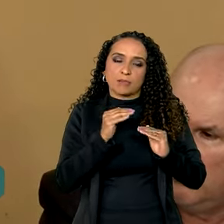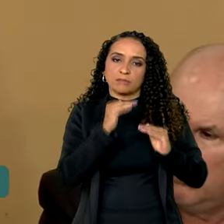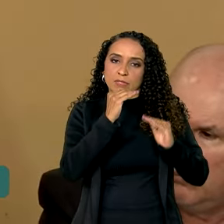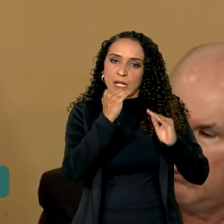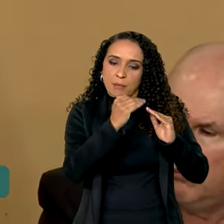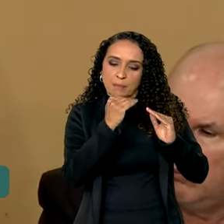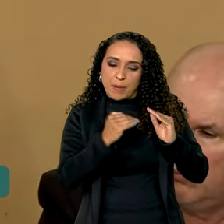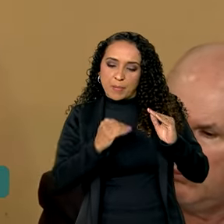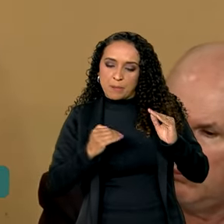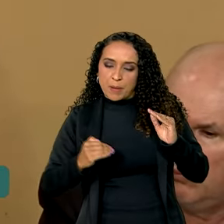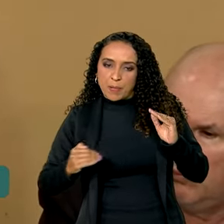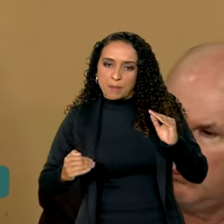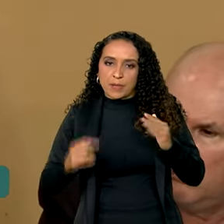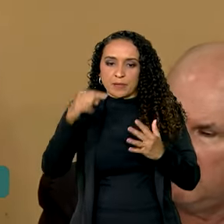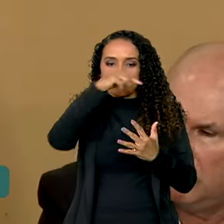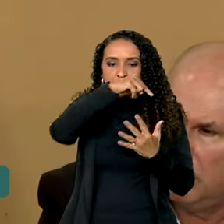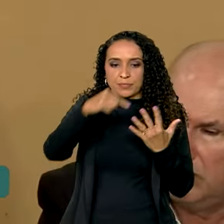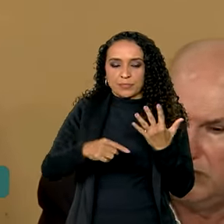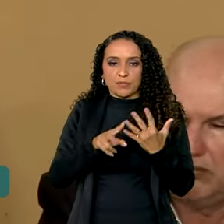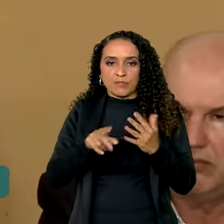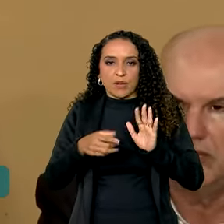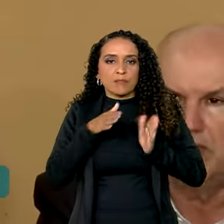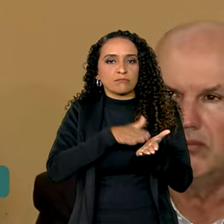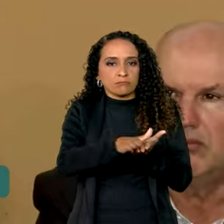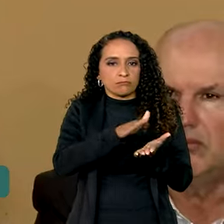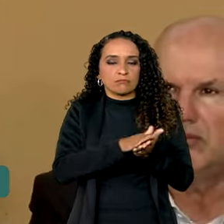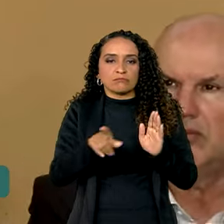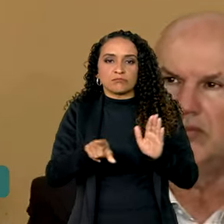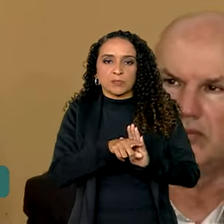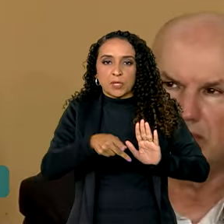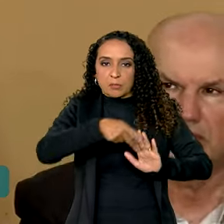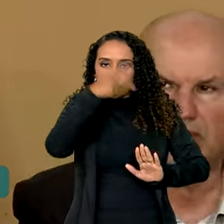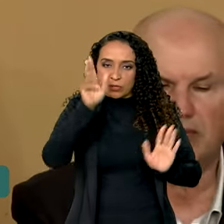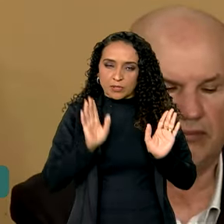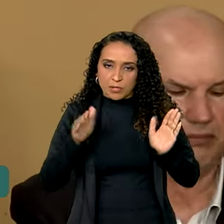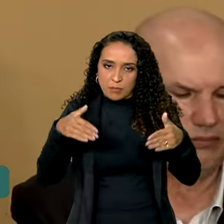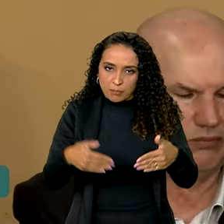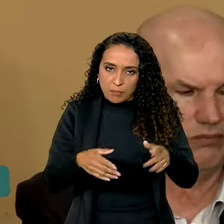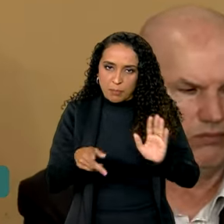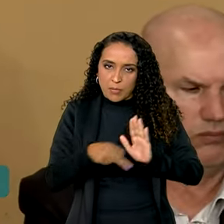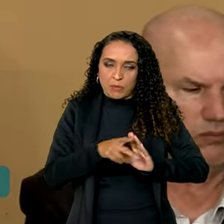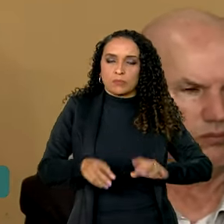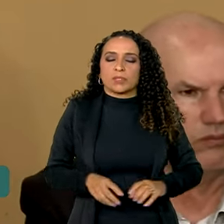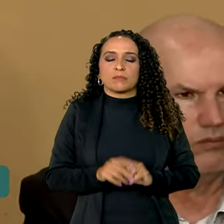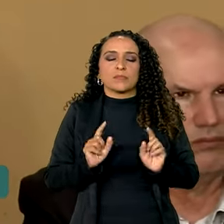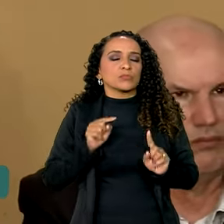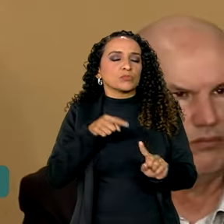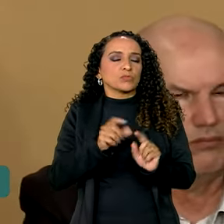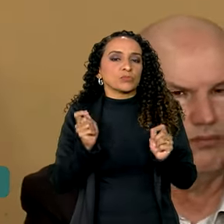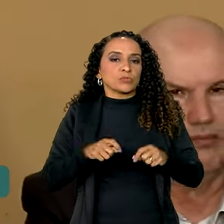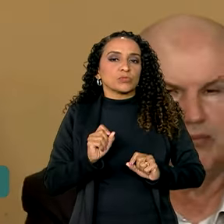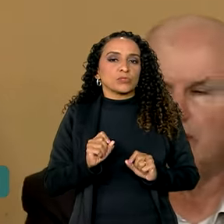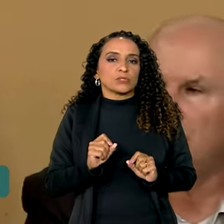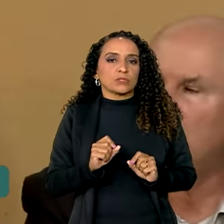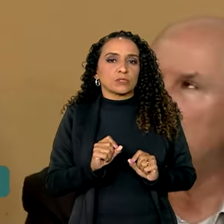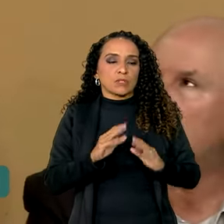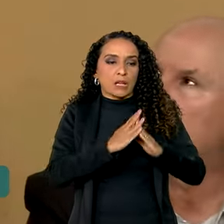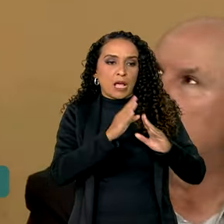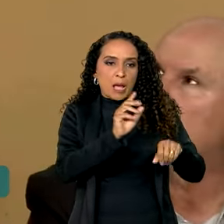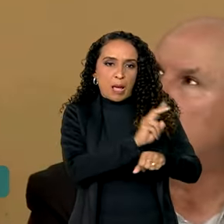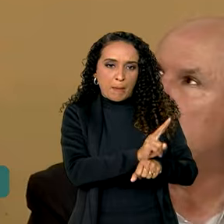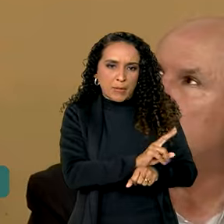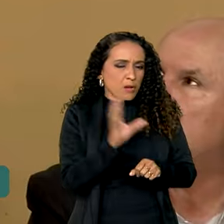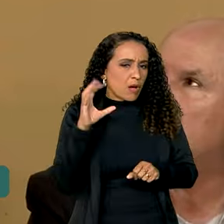a partir dos critérios que serão publicados também numa portaria específica. Mas o objetivo é que a gente possa tirar dos abrigos